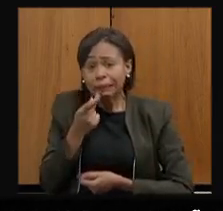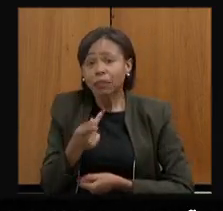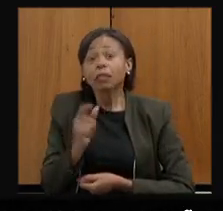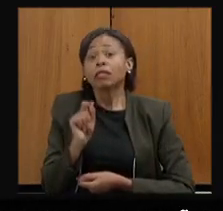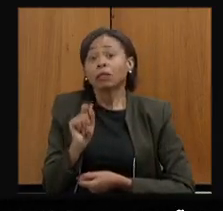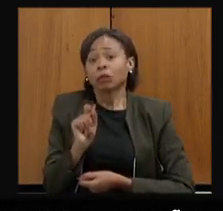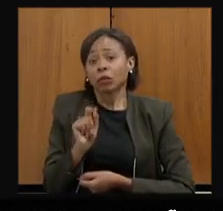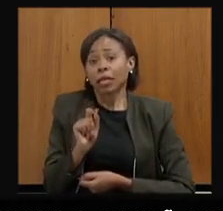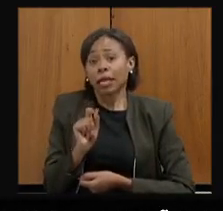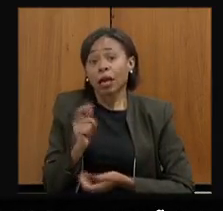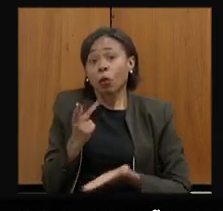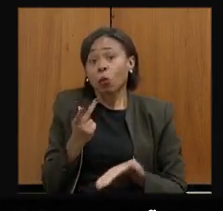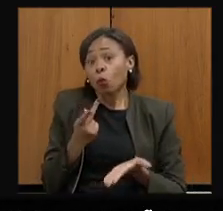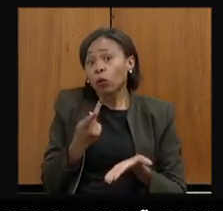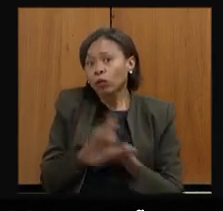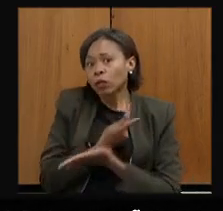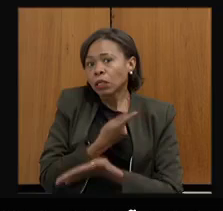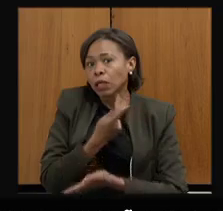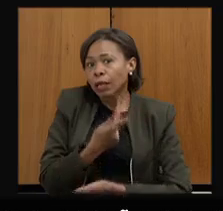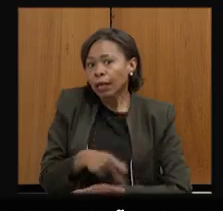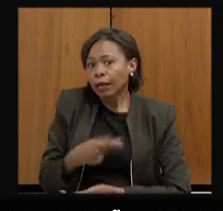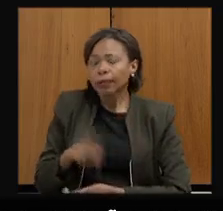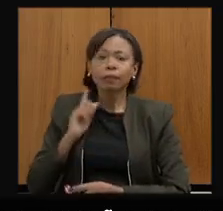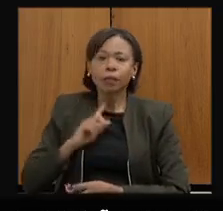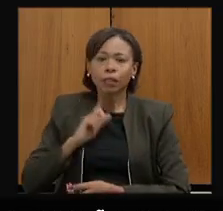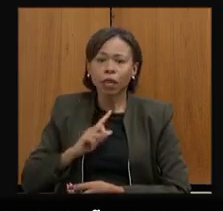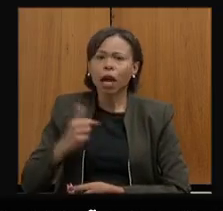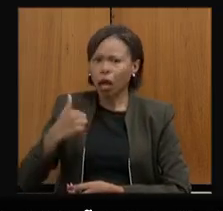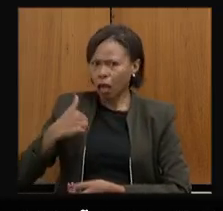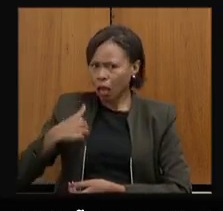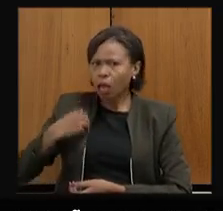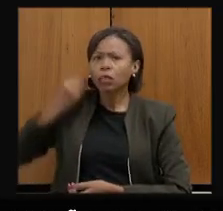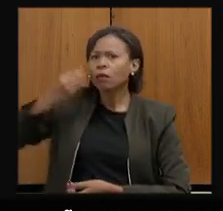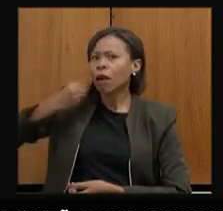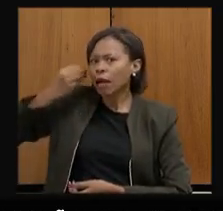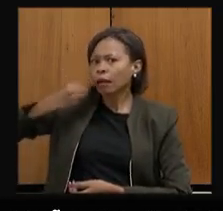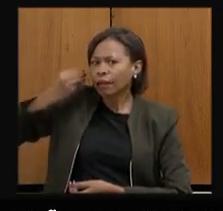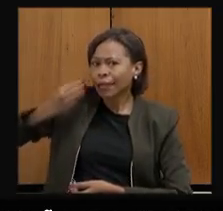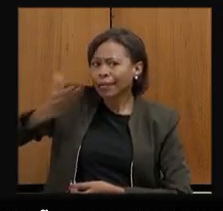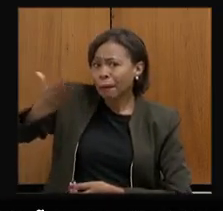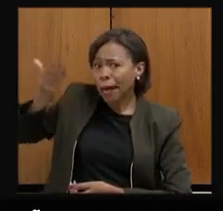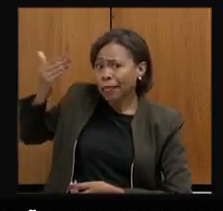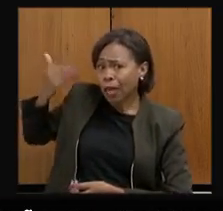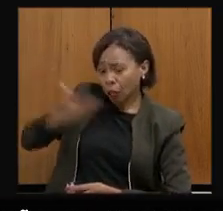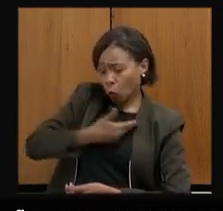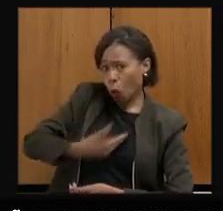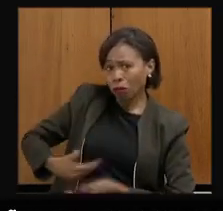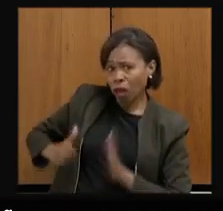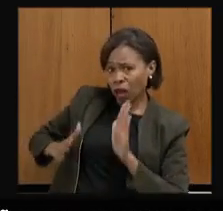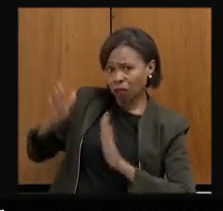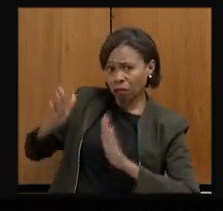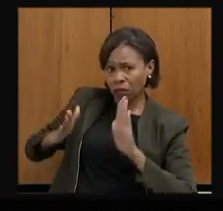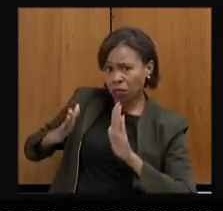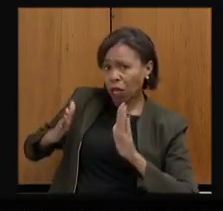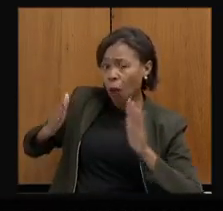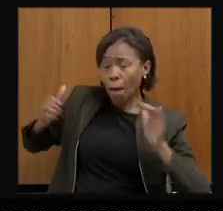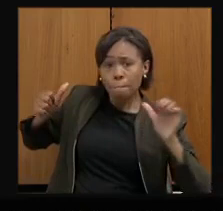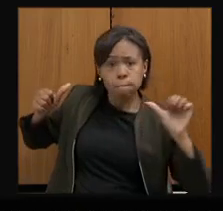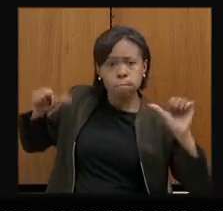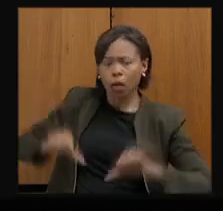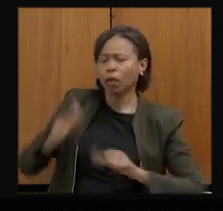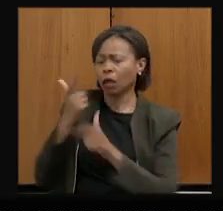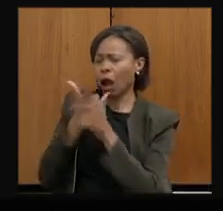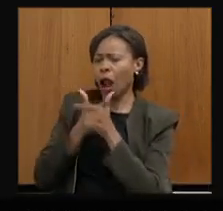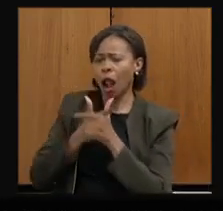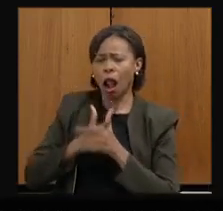ocorrendo aqui em Minas Gerais. Eu vivi no governo passado e foi o caos, o caos da educação, o caos para os funcionários